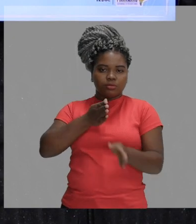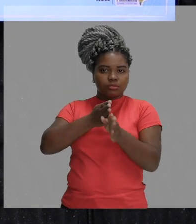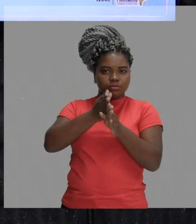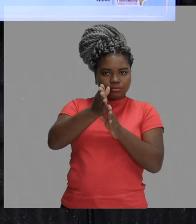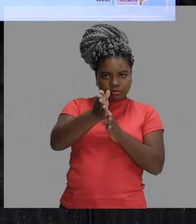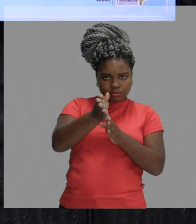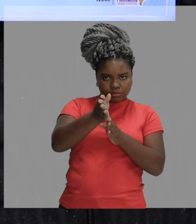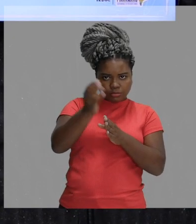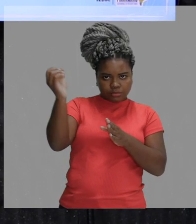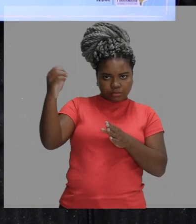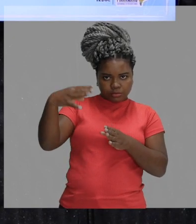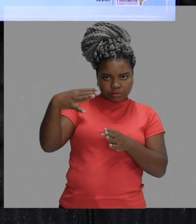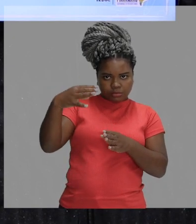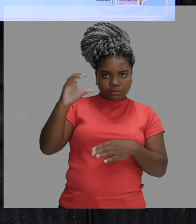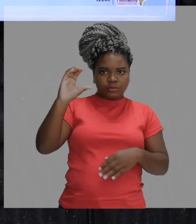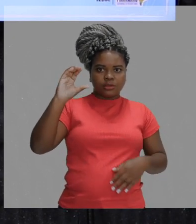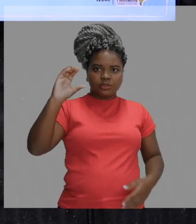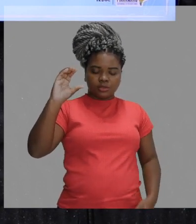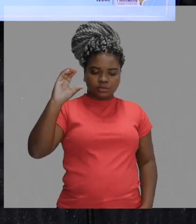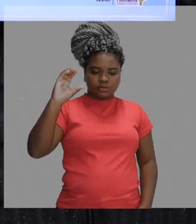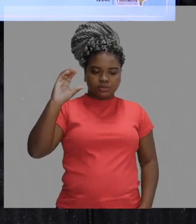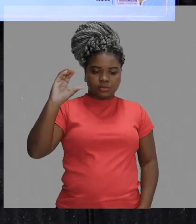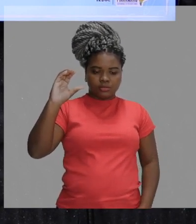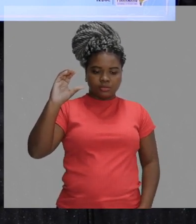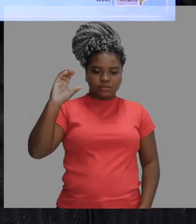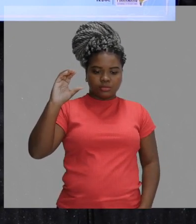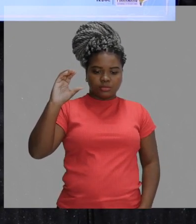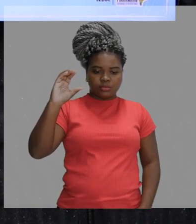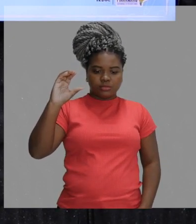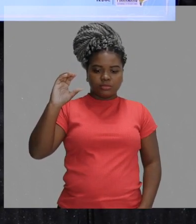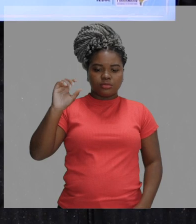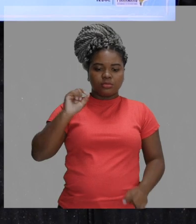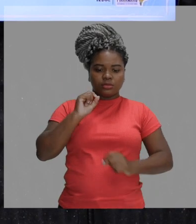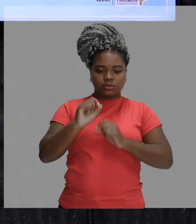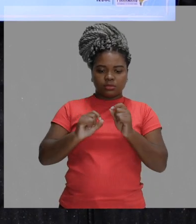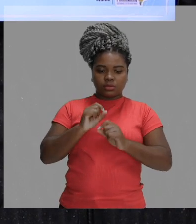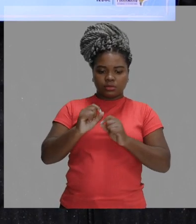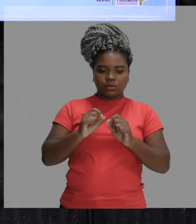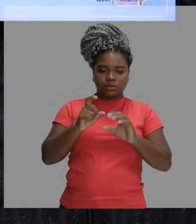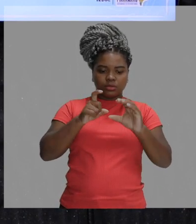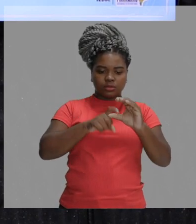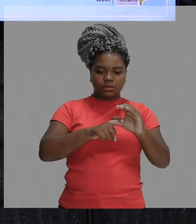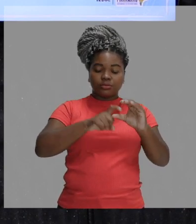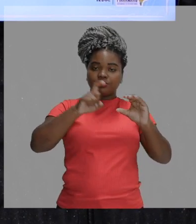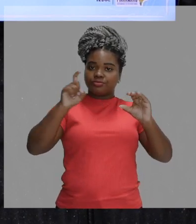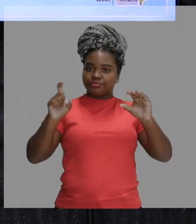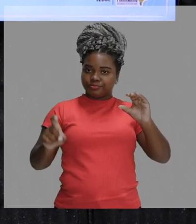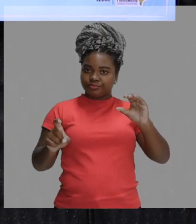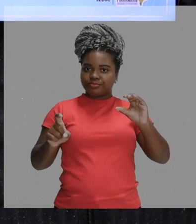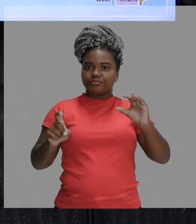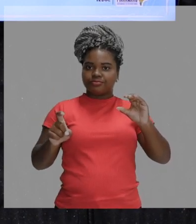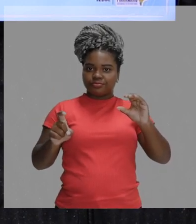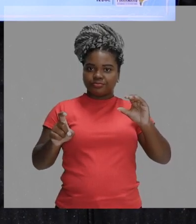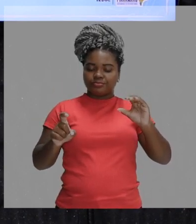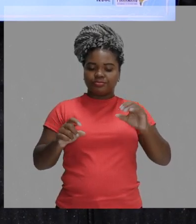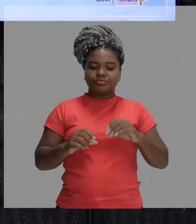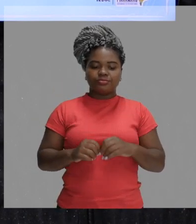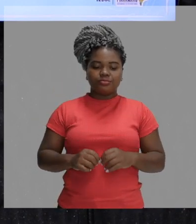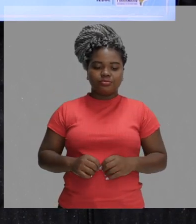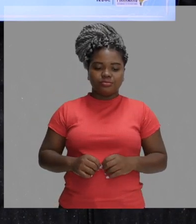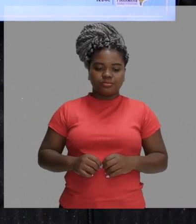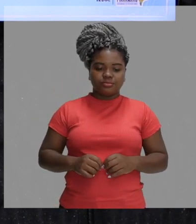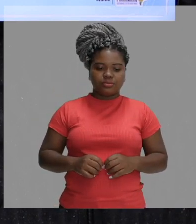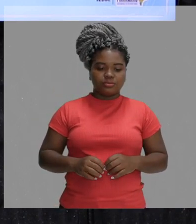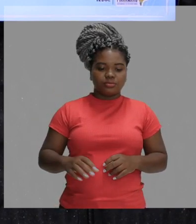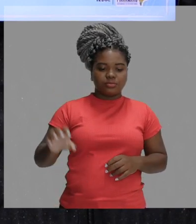Letra C. É a refração da luz. Letra D. É o princípio da independência dos raios de